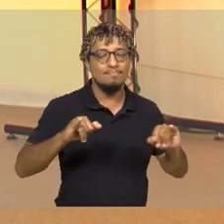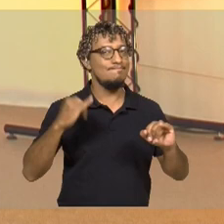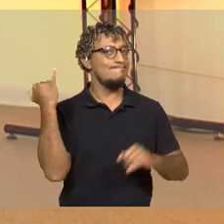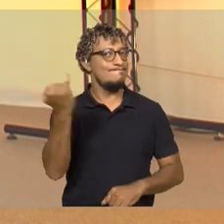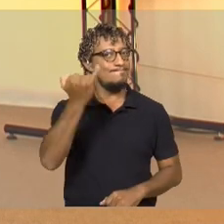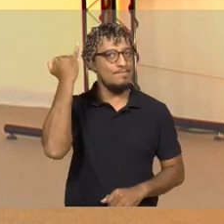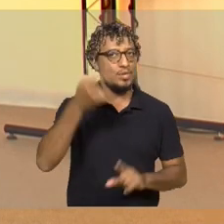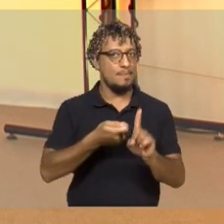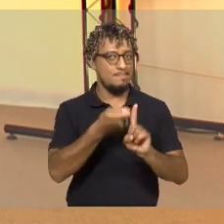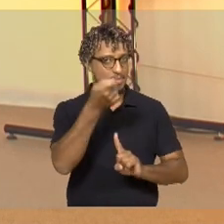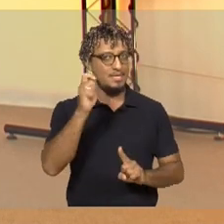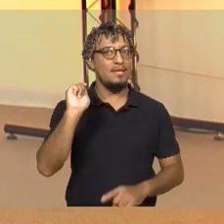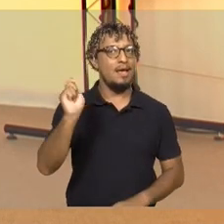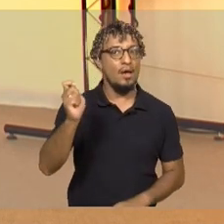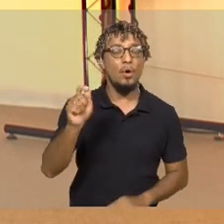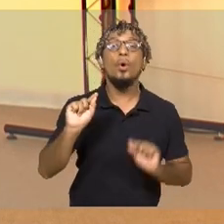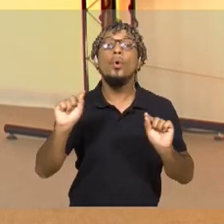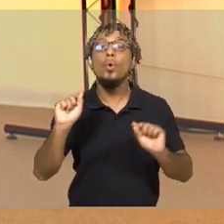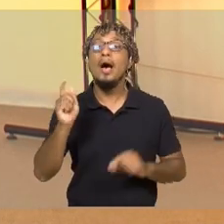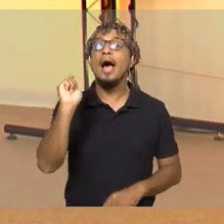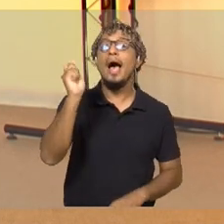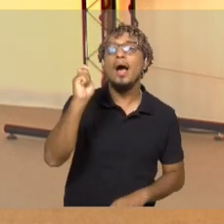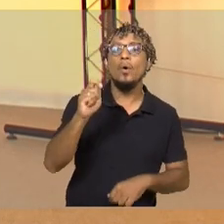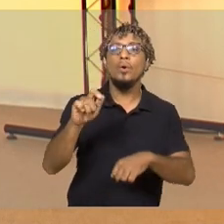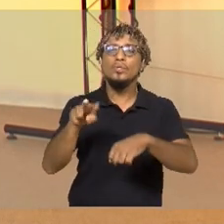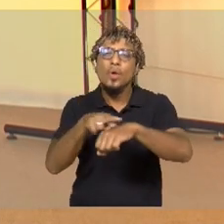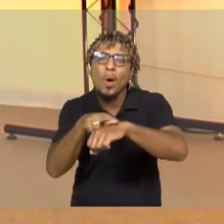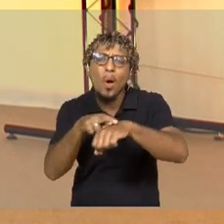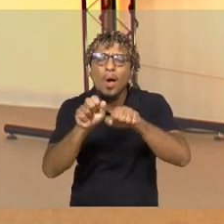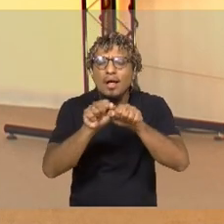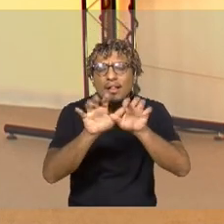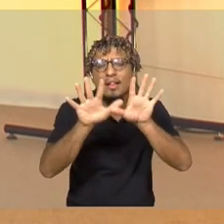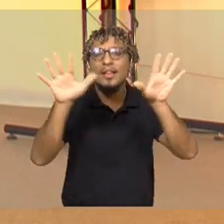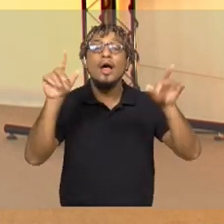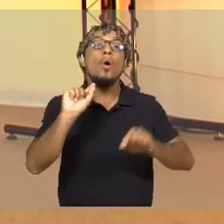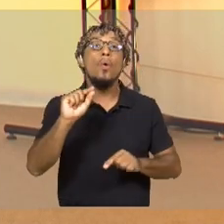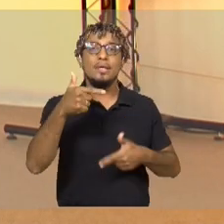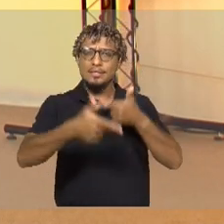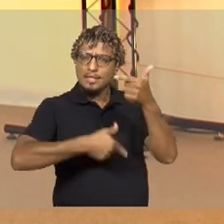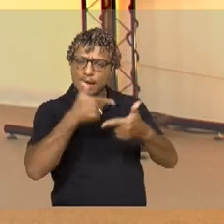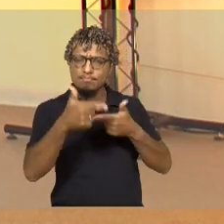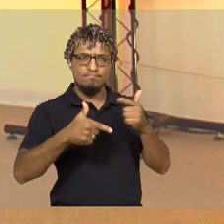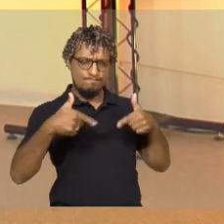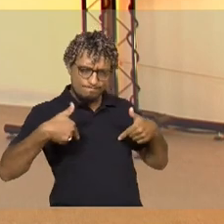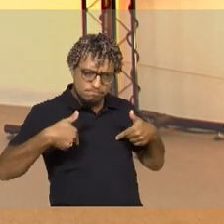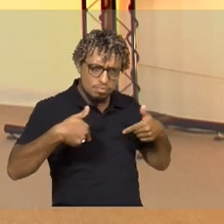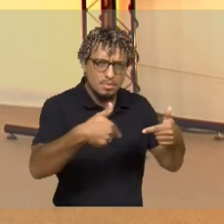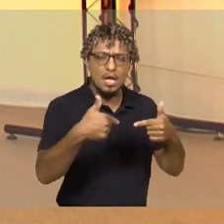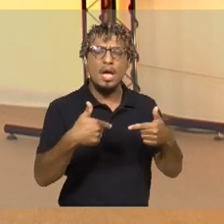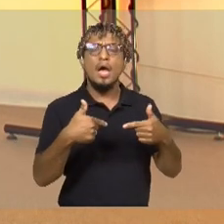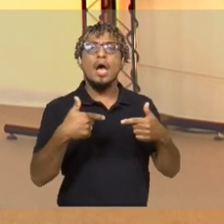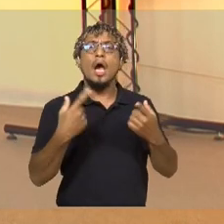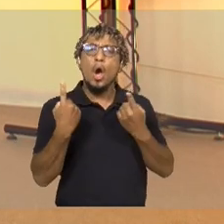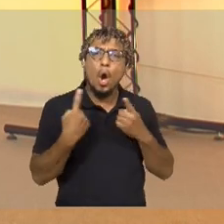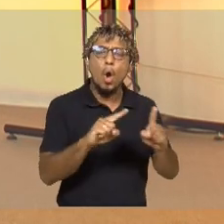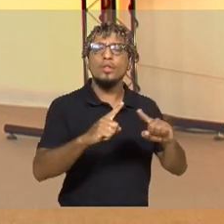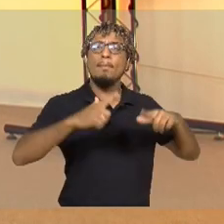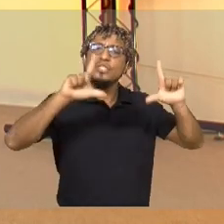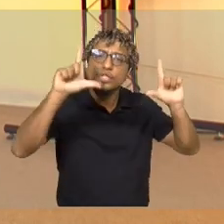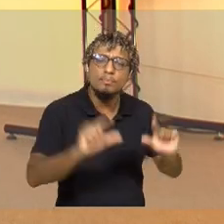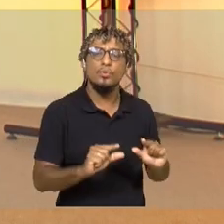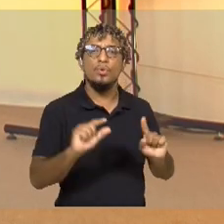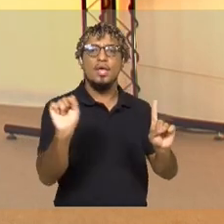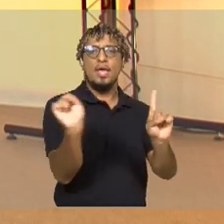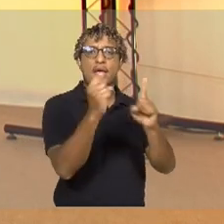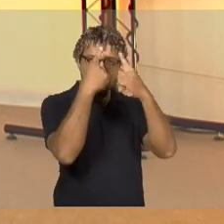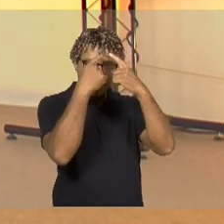destaque nesse mês. Eu estou falando do Agosto Lilás, que intensifica as ações de combate à violência contra a mulher. Uma